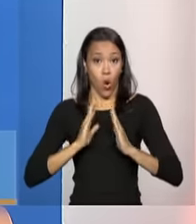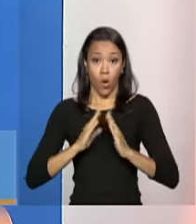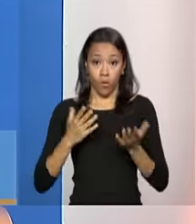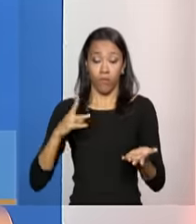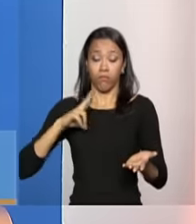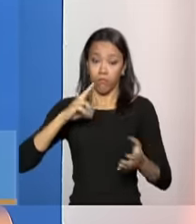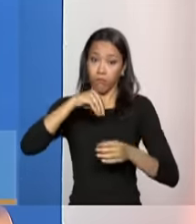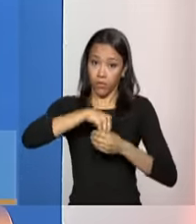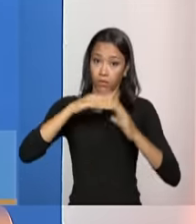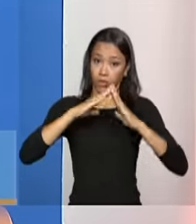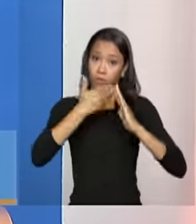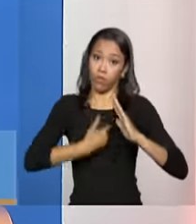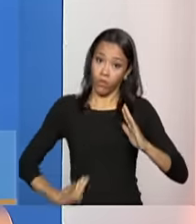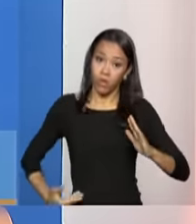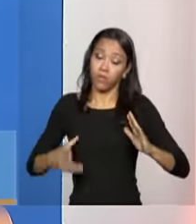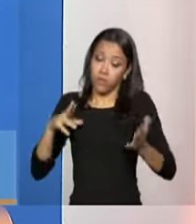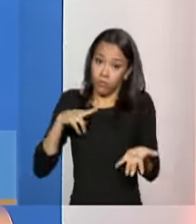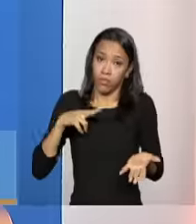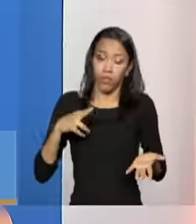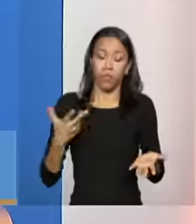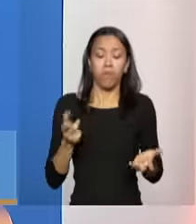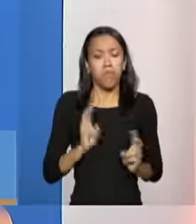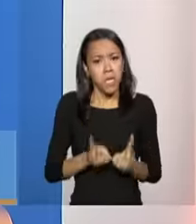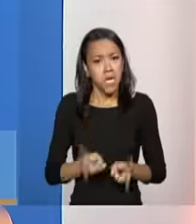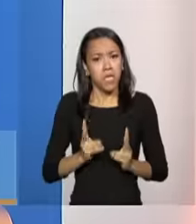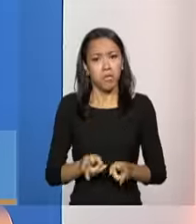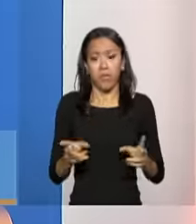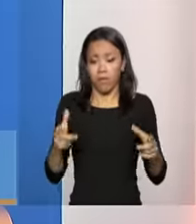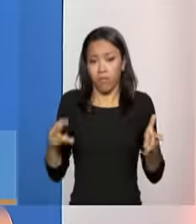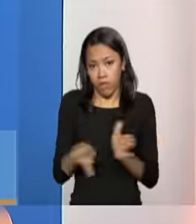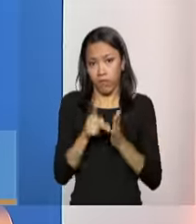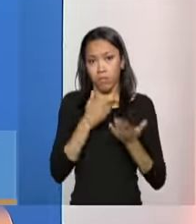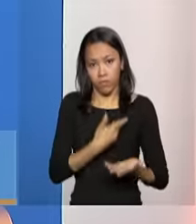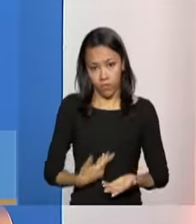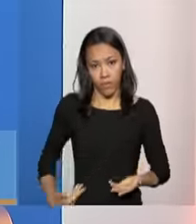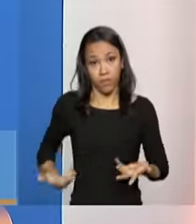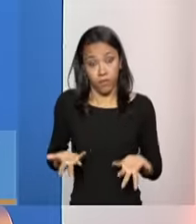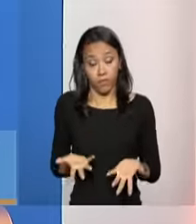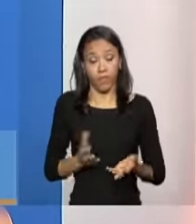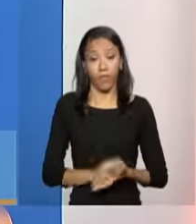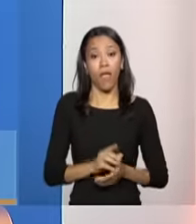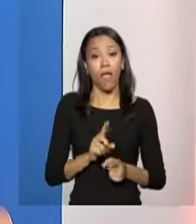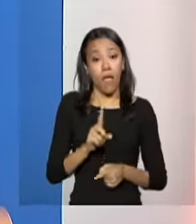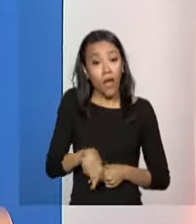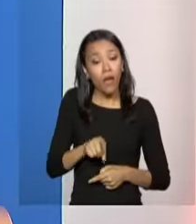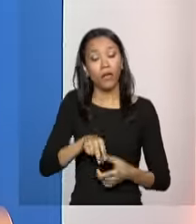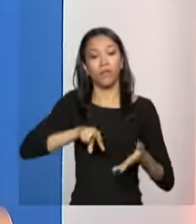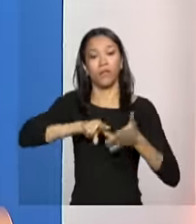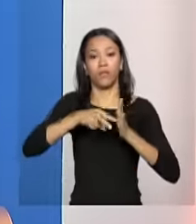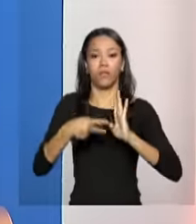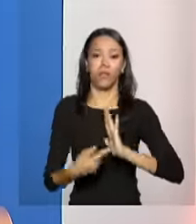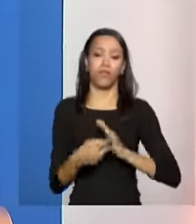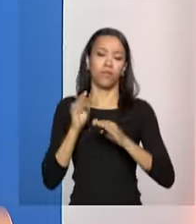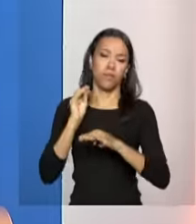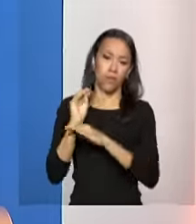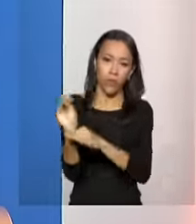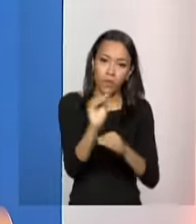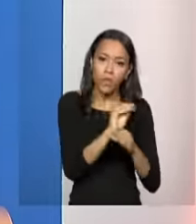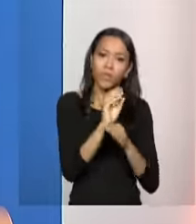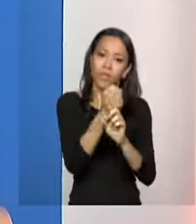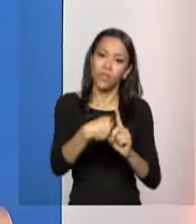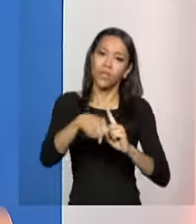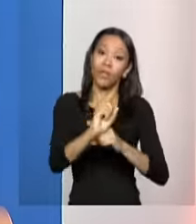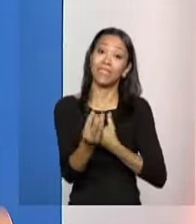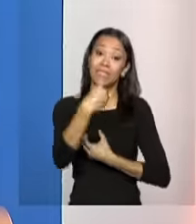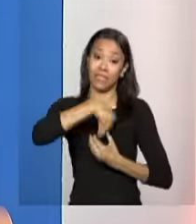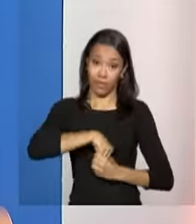individualidade, mesmo estando no lugar institucional. Então, esse é o sentido da proteção especial dentro da